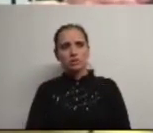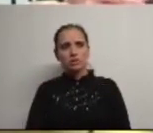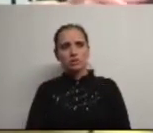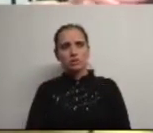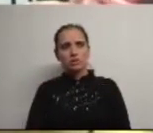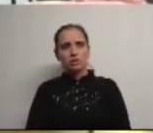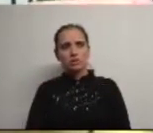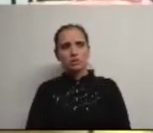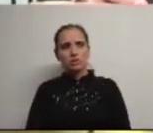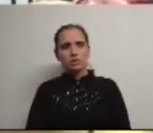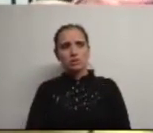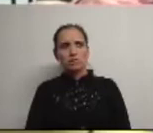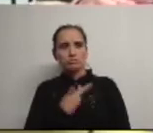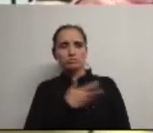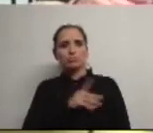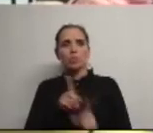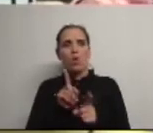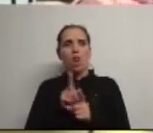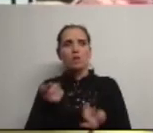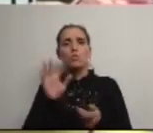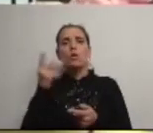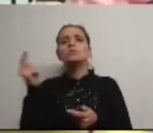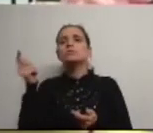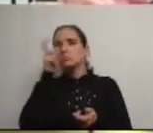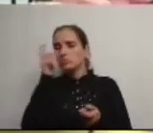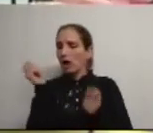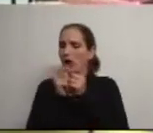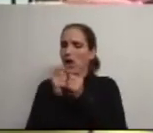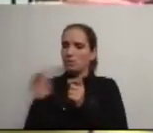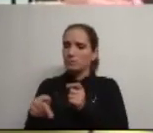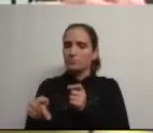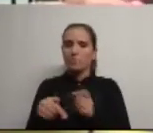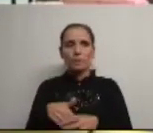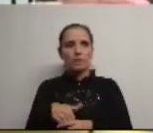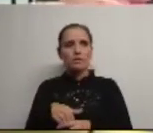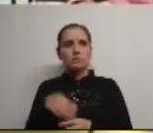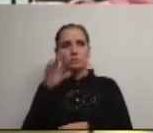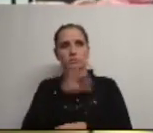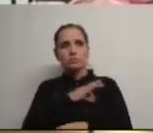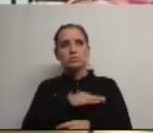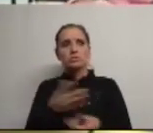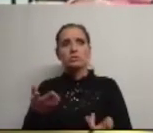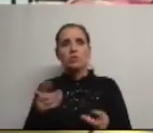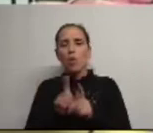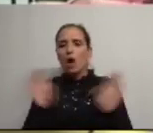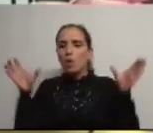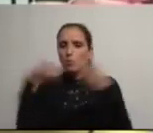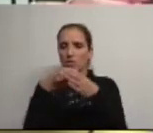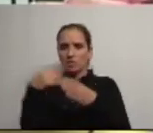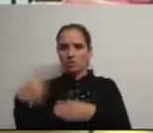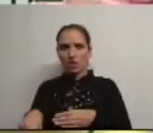nos está aqui assim à nossa porta meus senhores e é toda uma comunidade